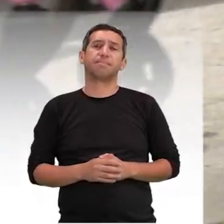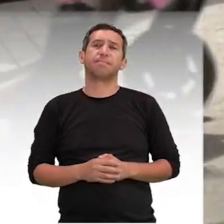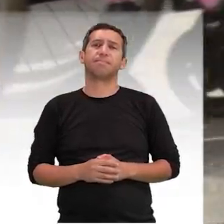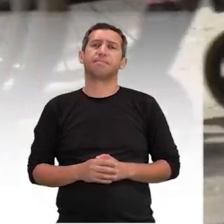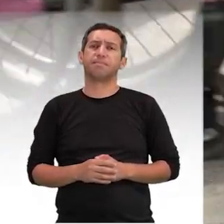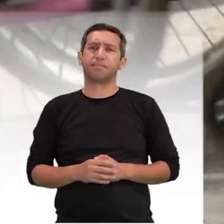deficiência